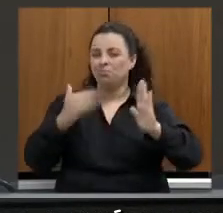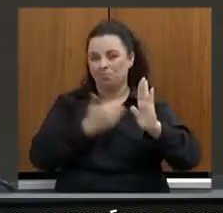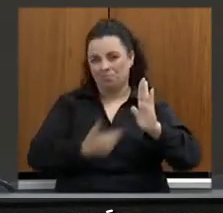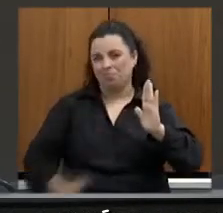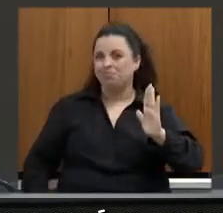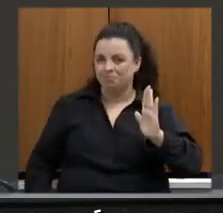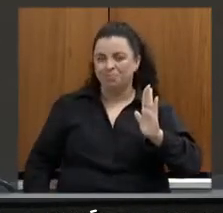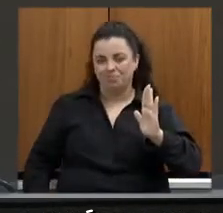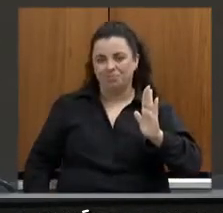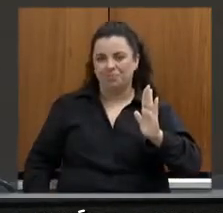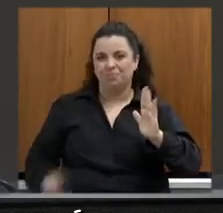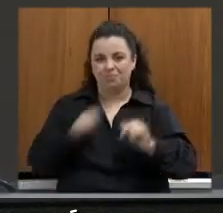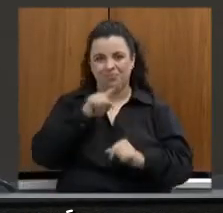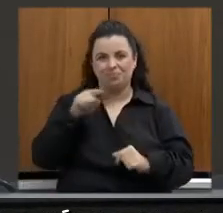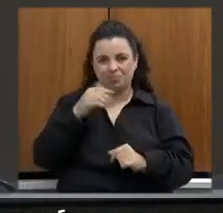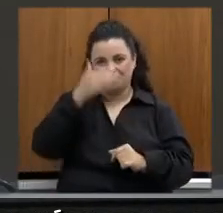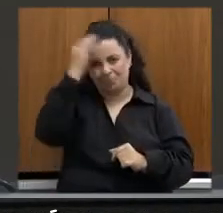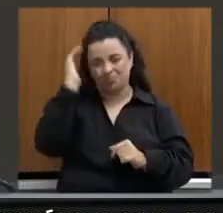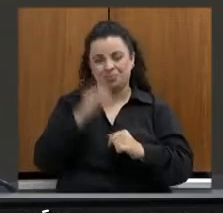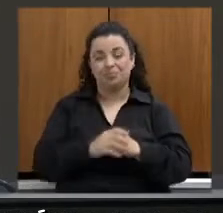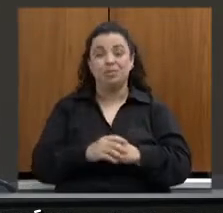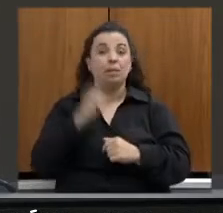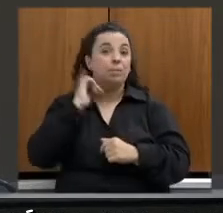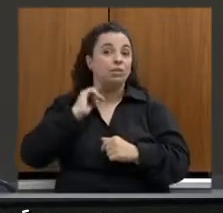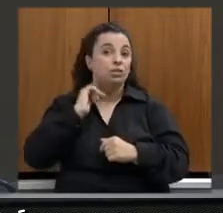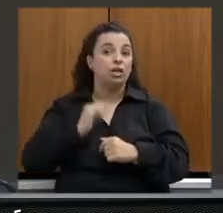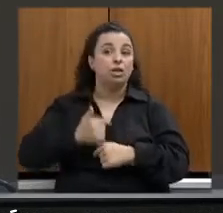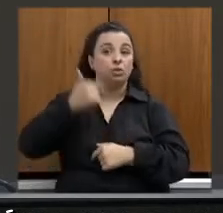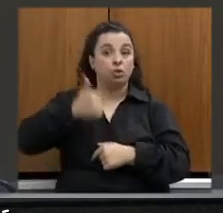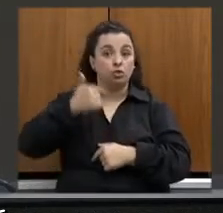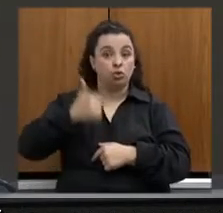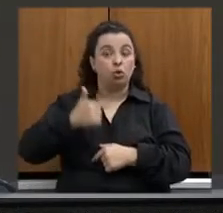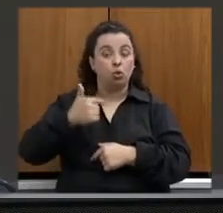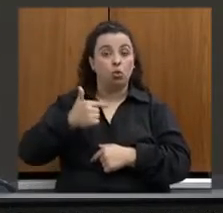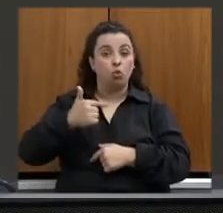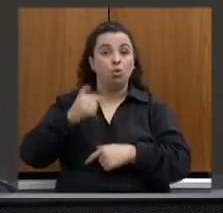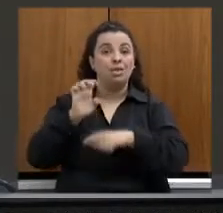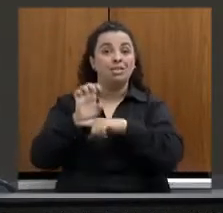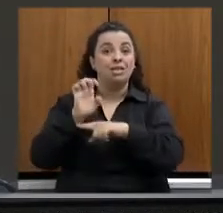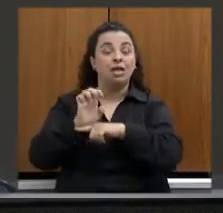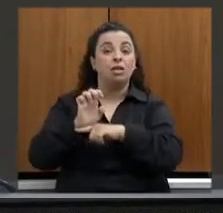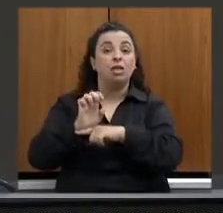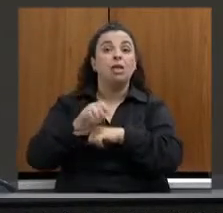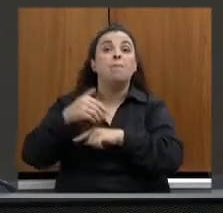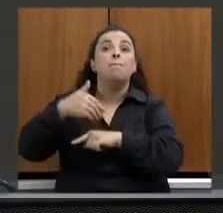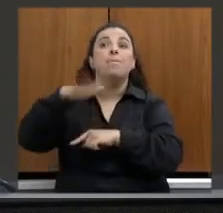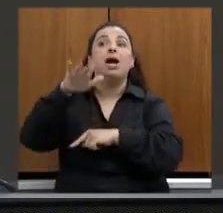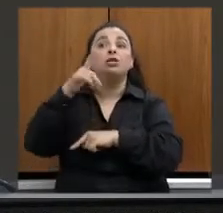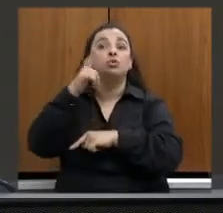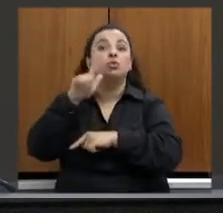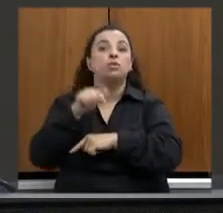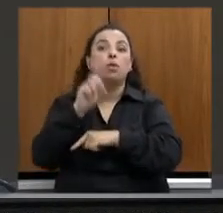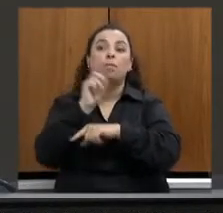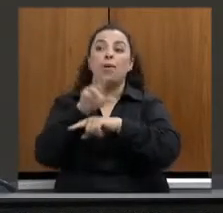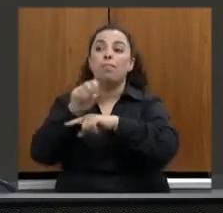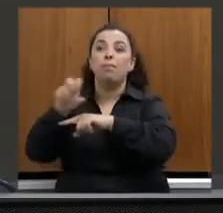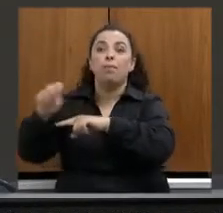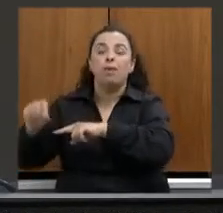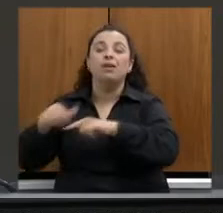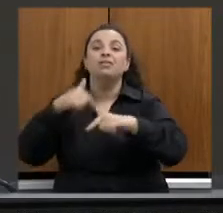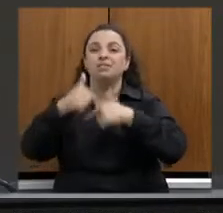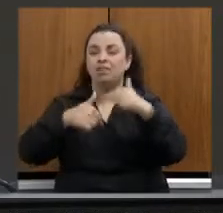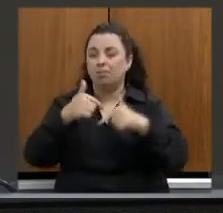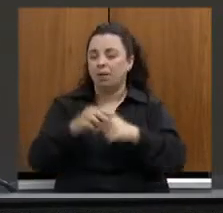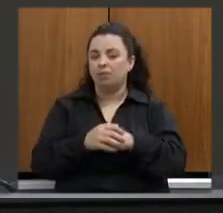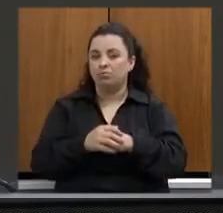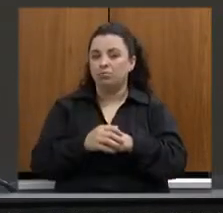E Minas Gerais é o segundo Estado do país que mais gerou postos de trabalho. E quando a gente observa que desses 503